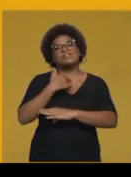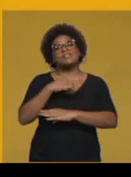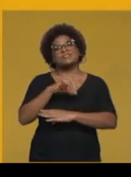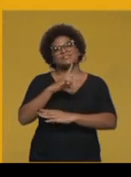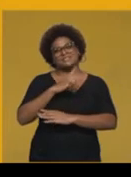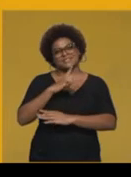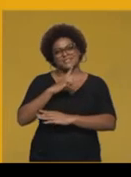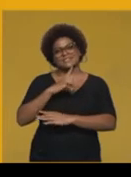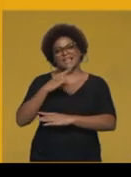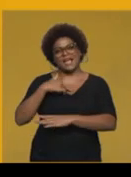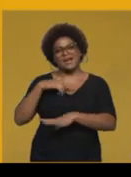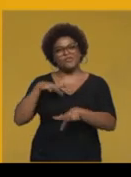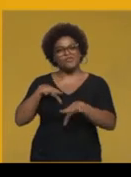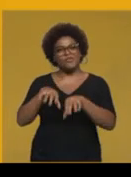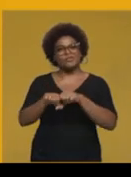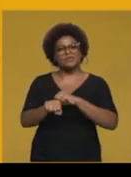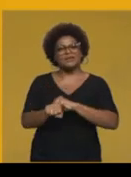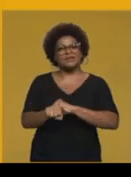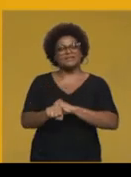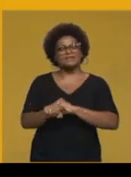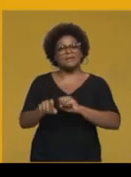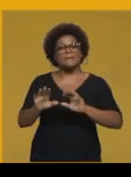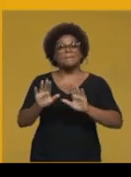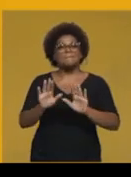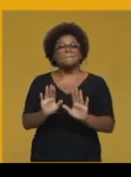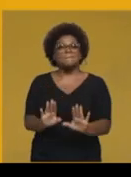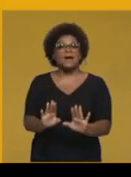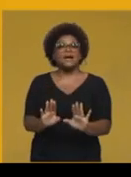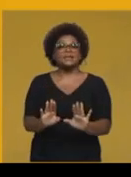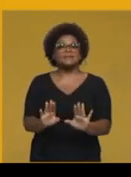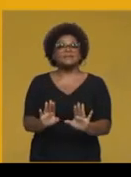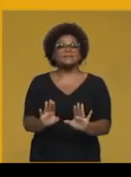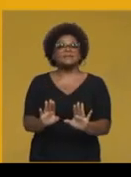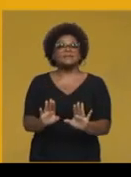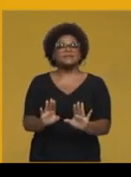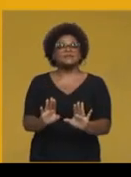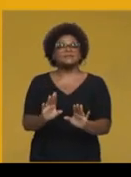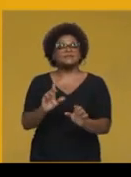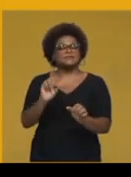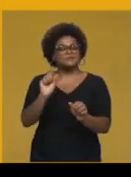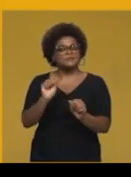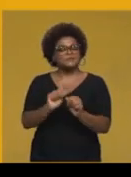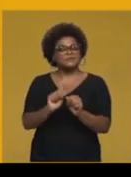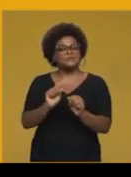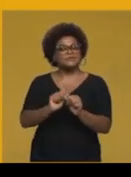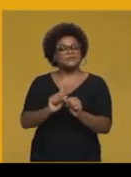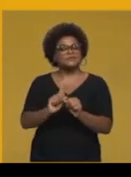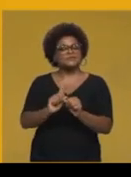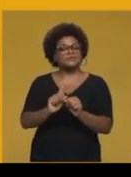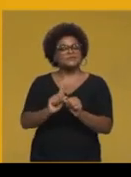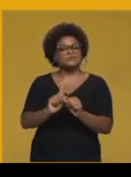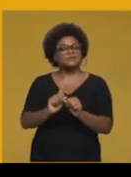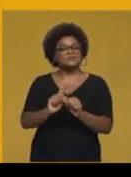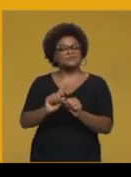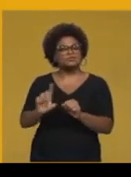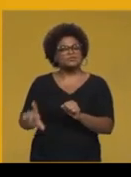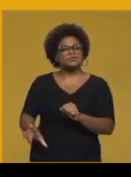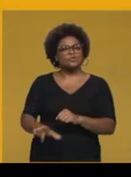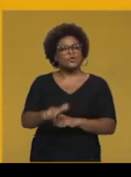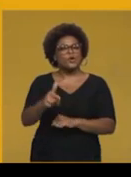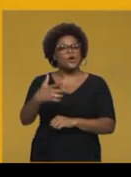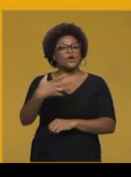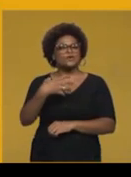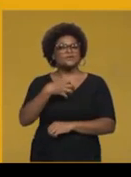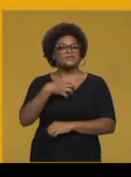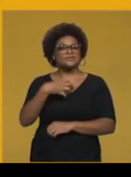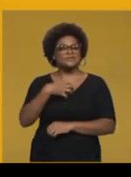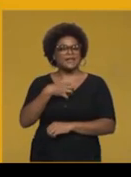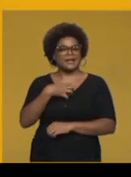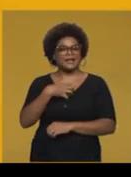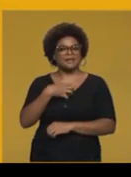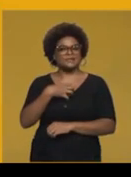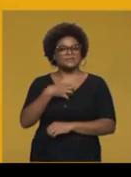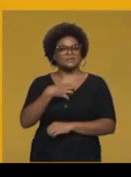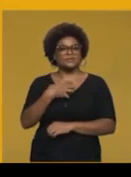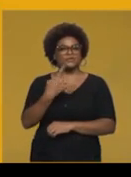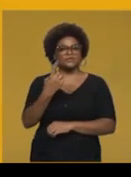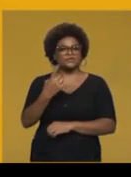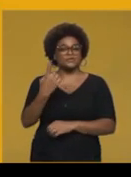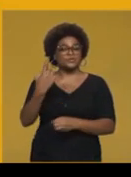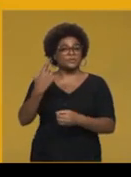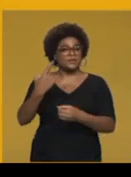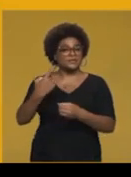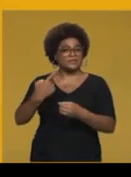de uma forma imperfeita neste mundo de aparências. Uma cidade ilustre que hoje não é mais a